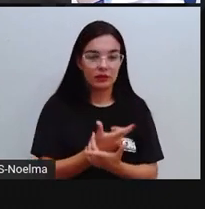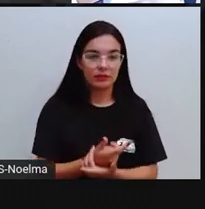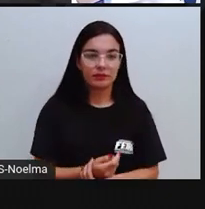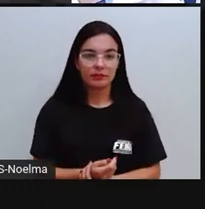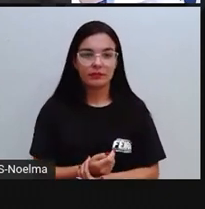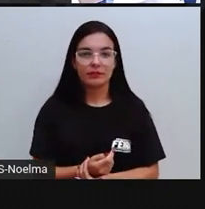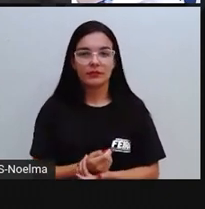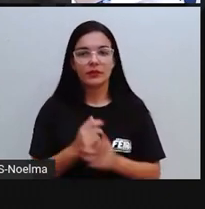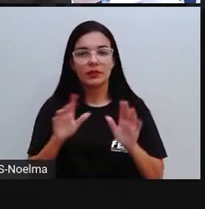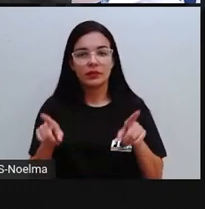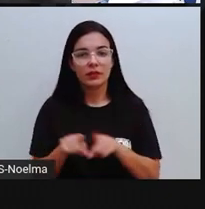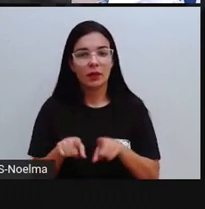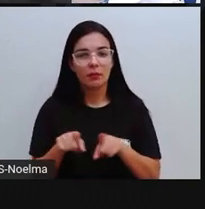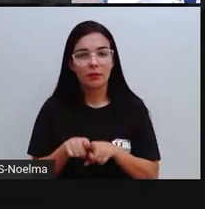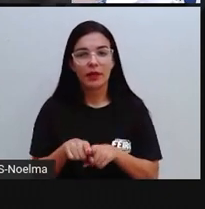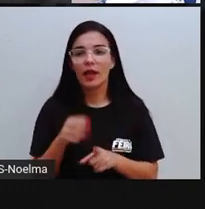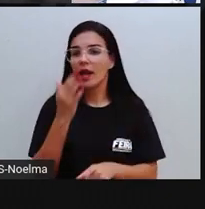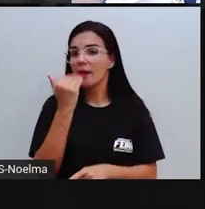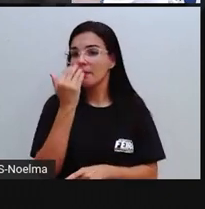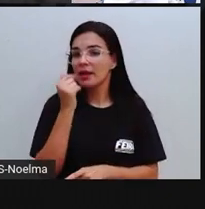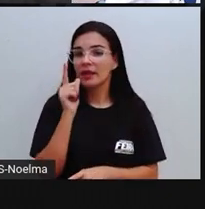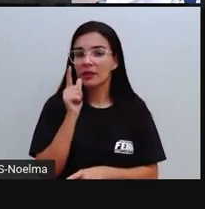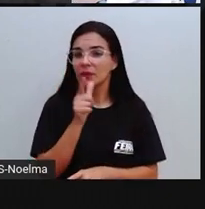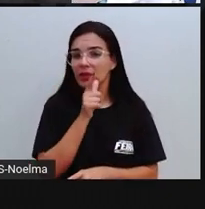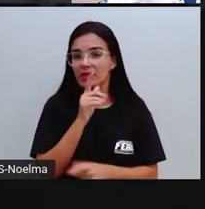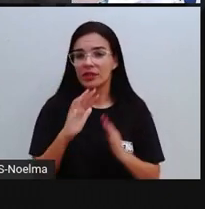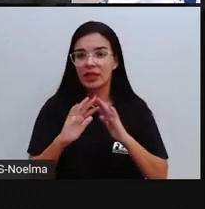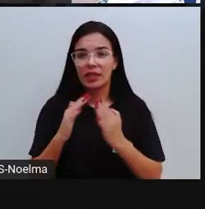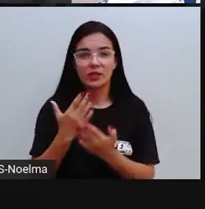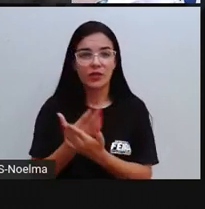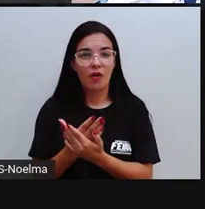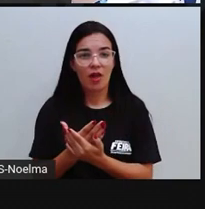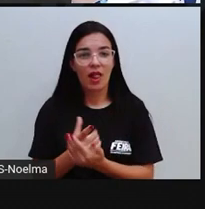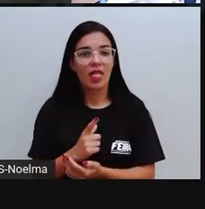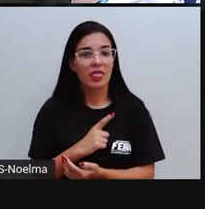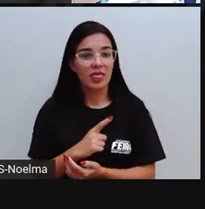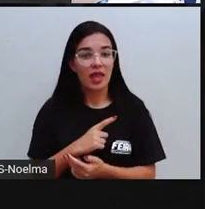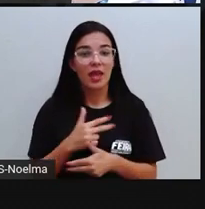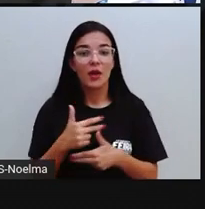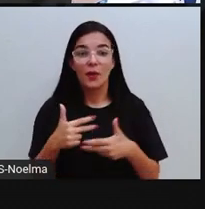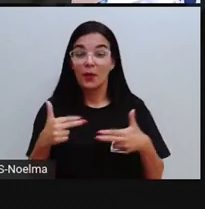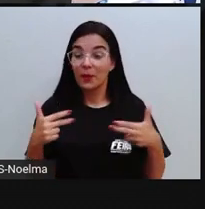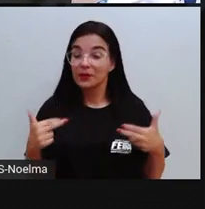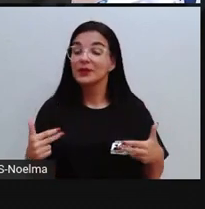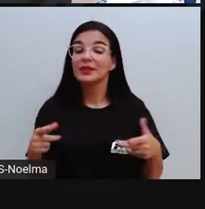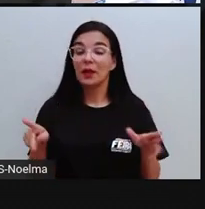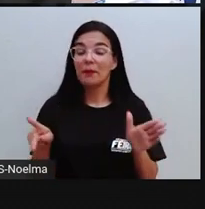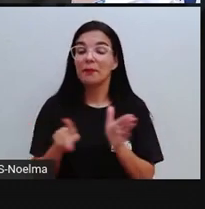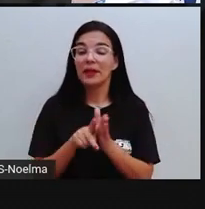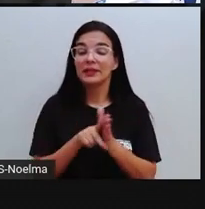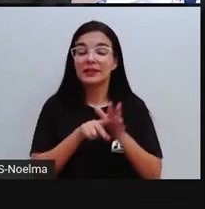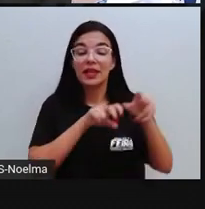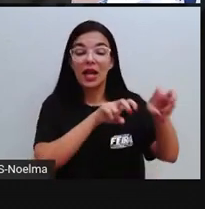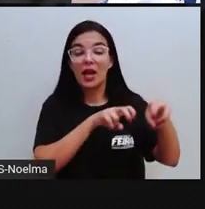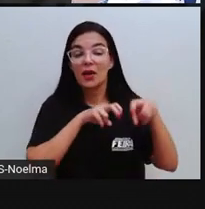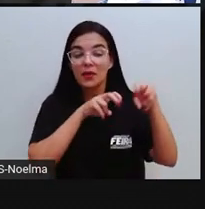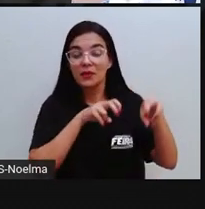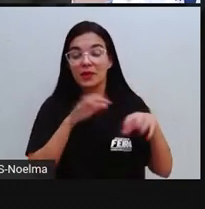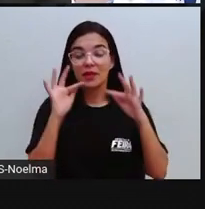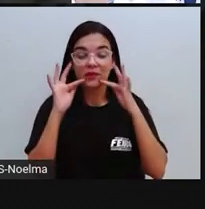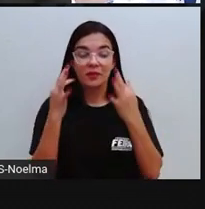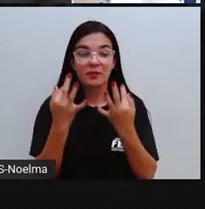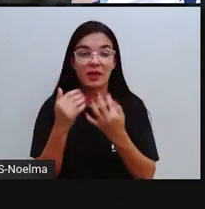nossa própria merenda escolar também, nós consumimos aí vários produtos agrícolas que vêm da agricultura